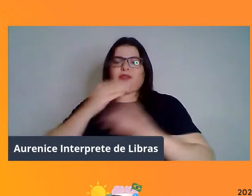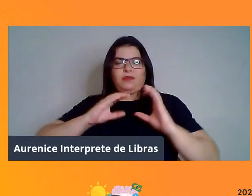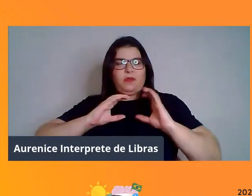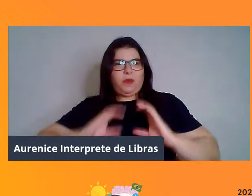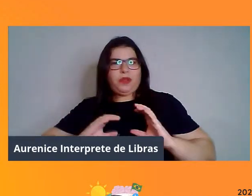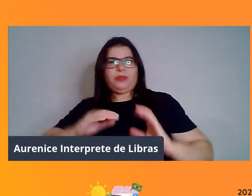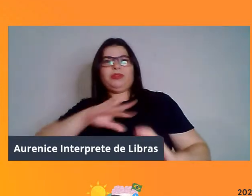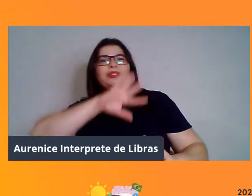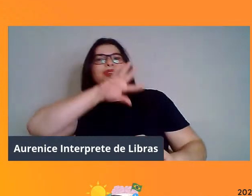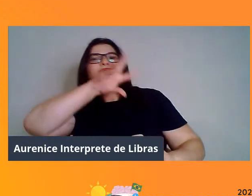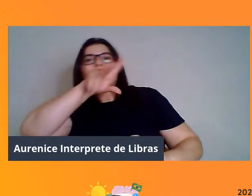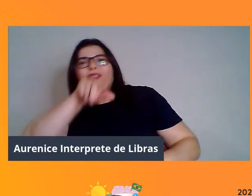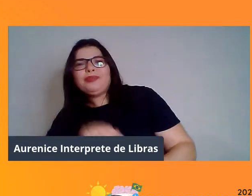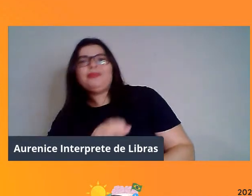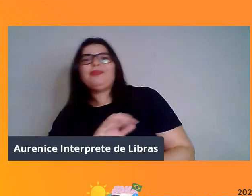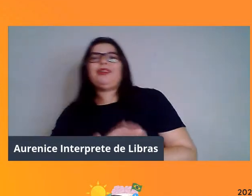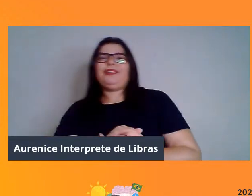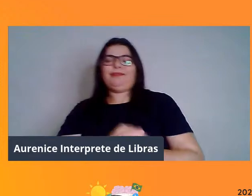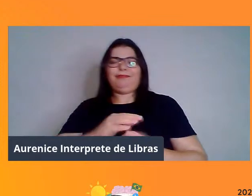mais maravilhosos da Terra.